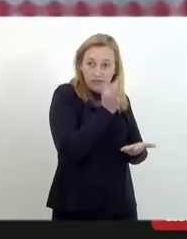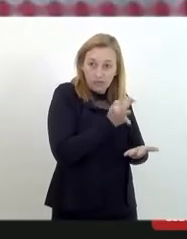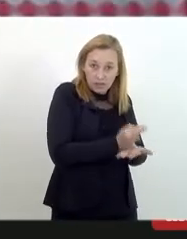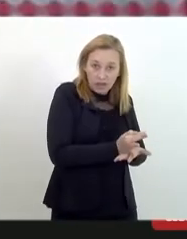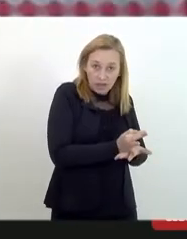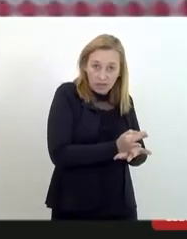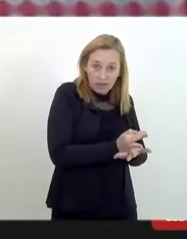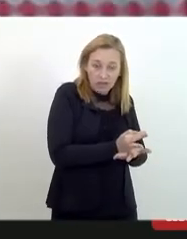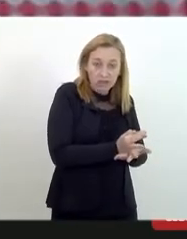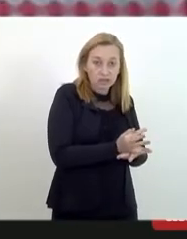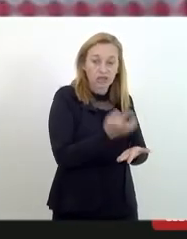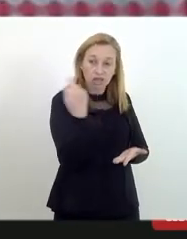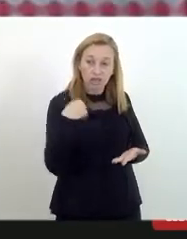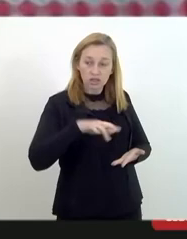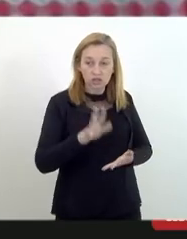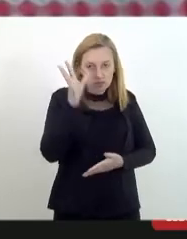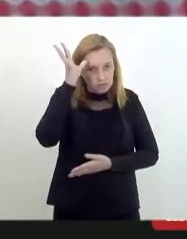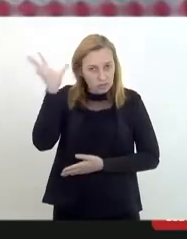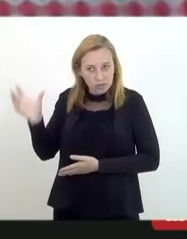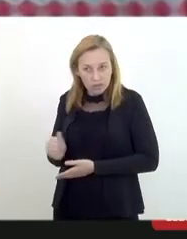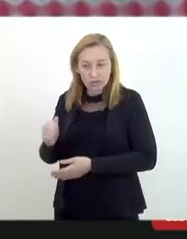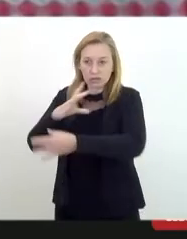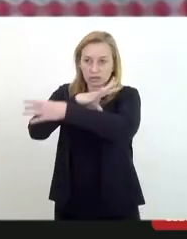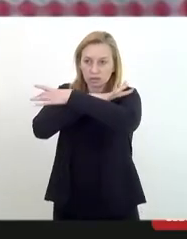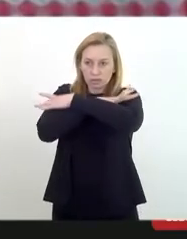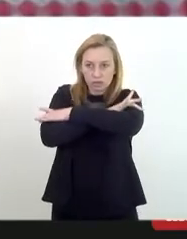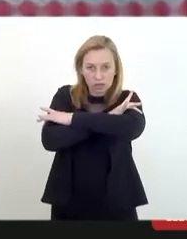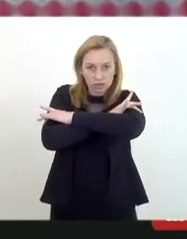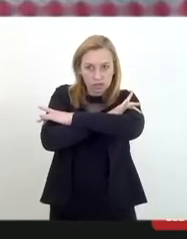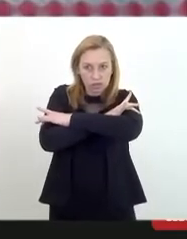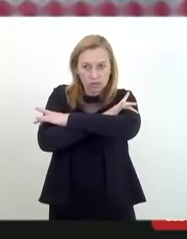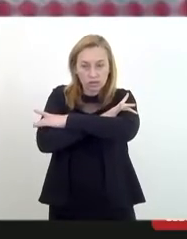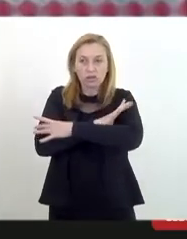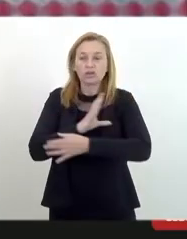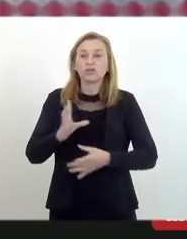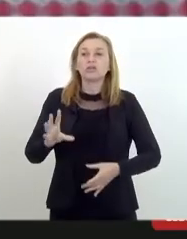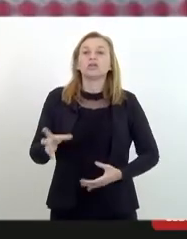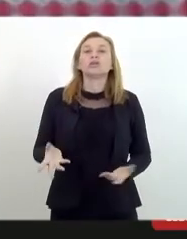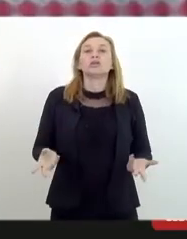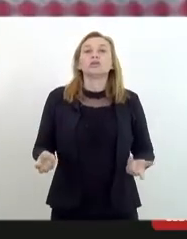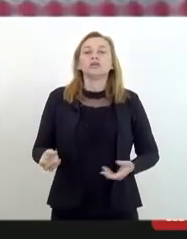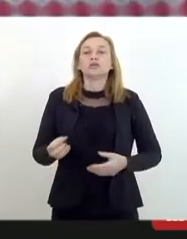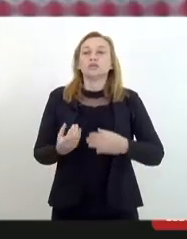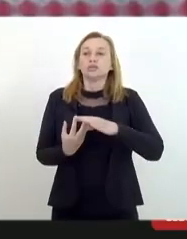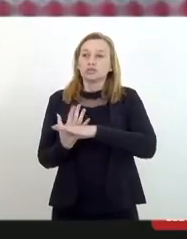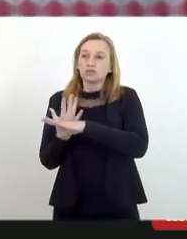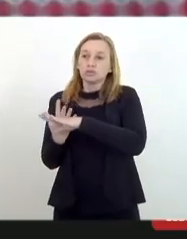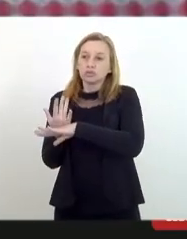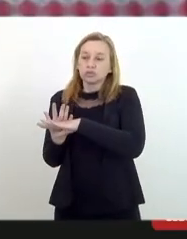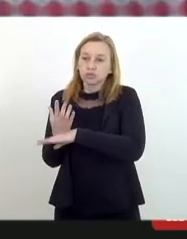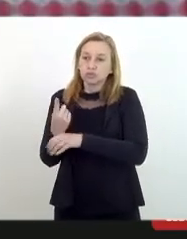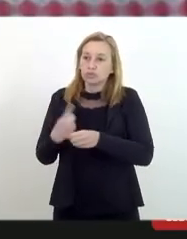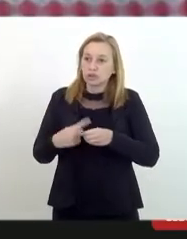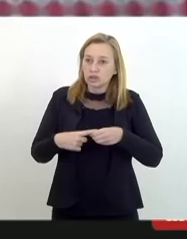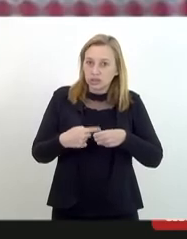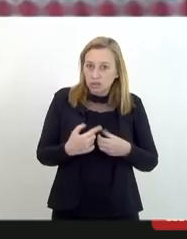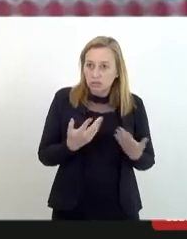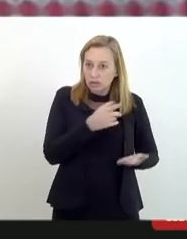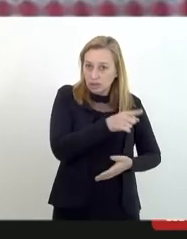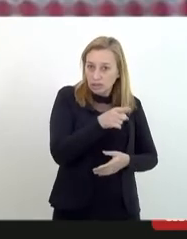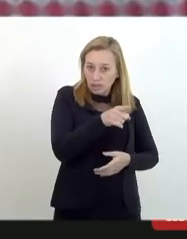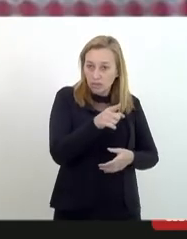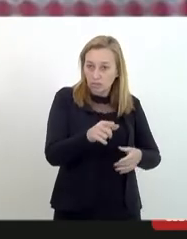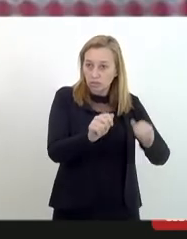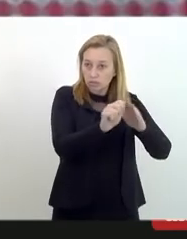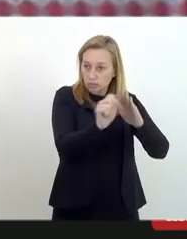matriz africana os candomblessistas principalmente do município de Duque de Caxias que tem ali no espaço no terreno